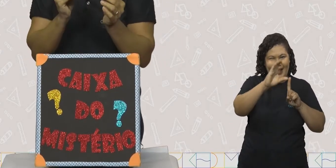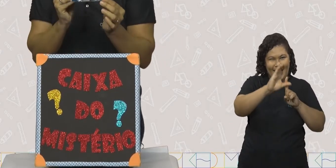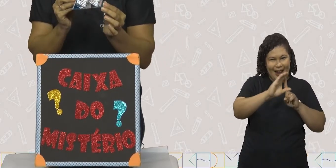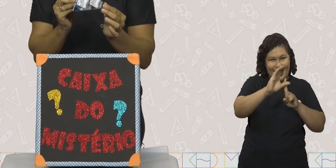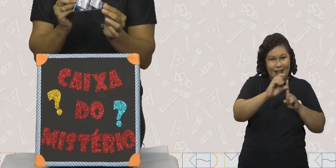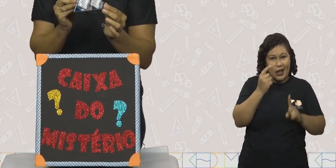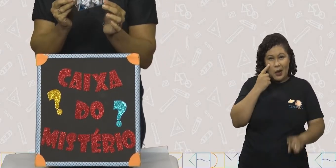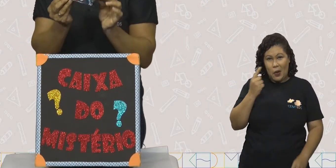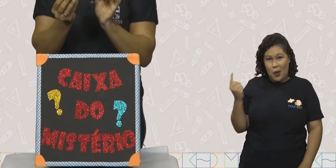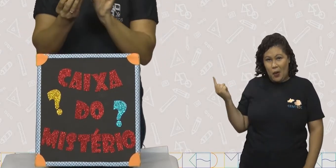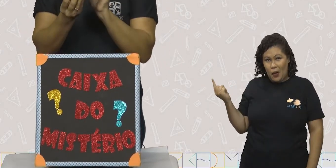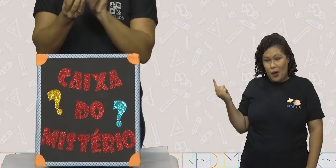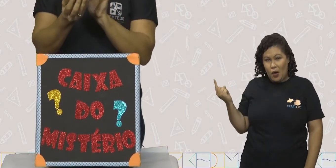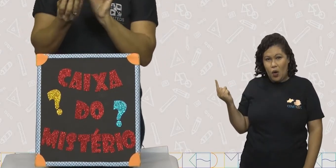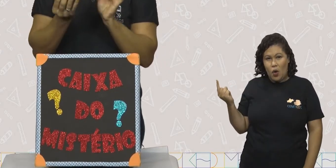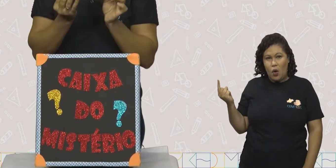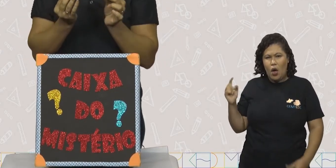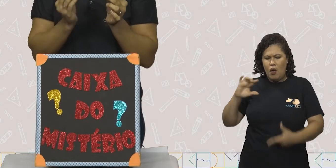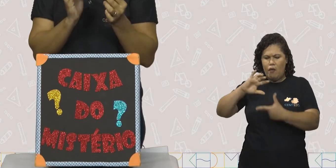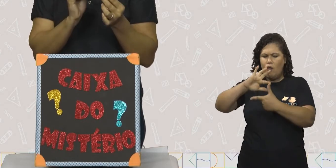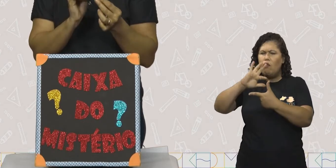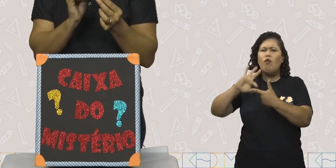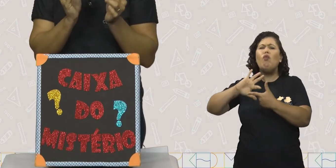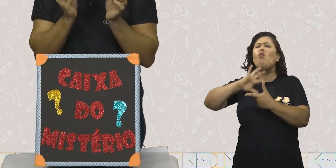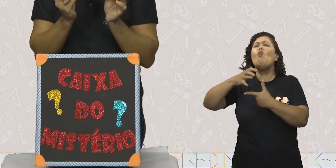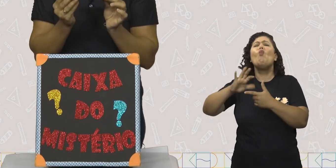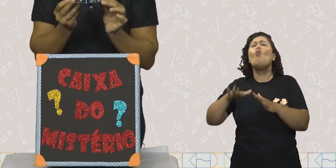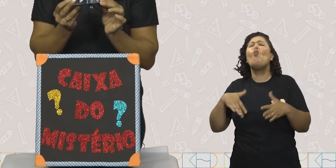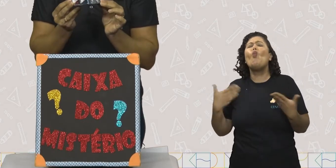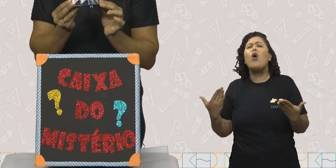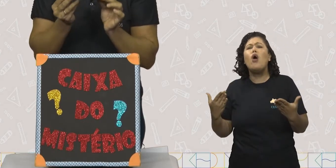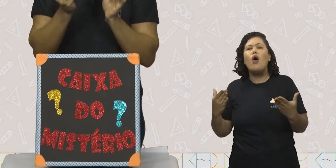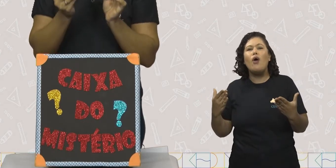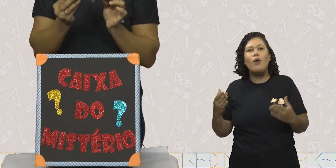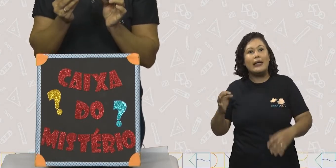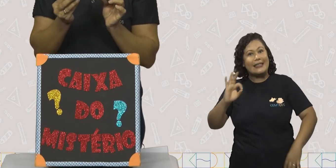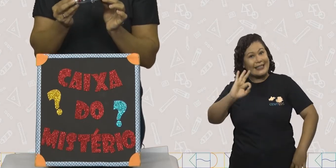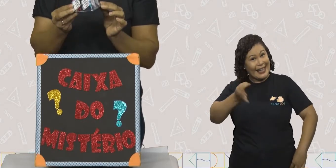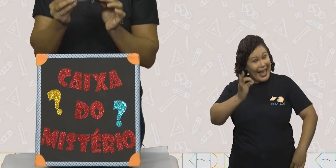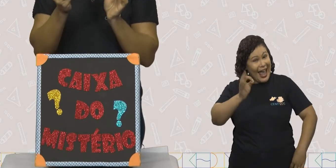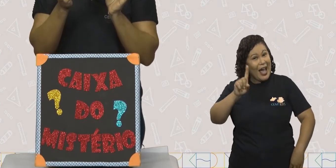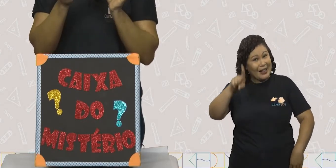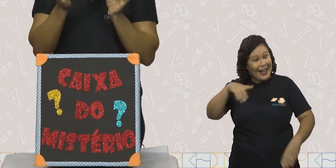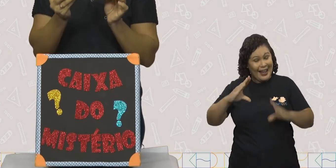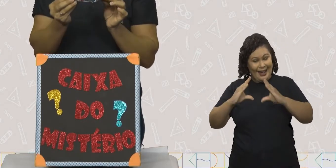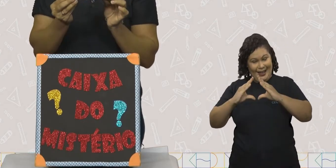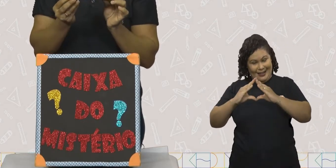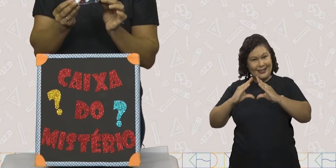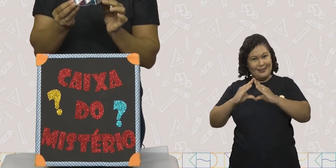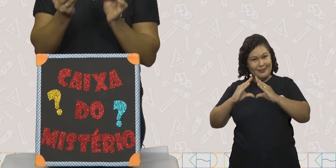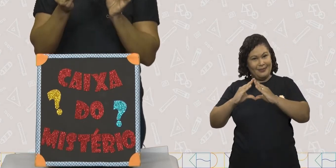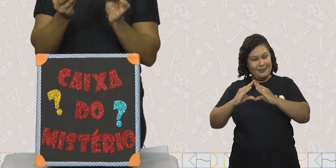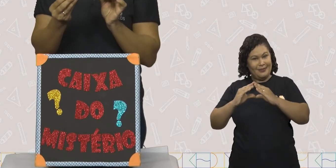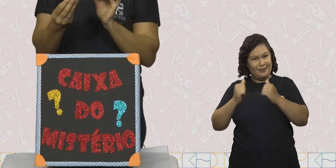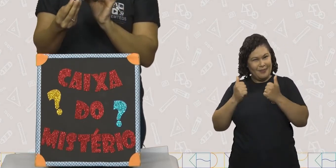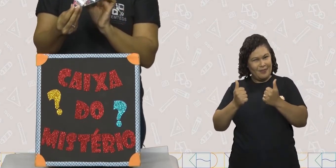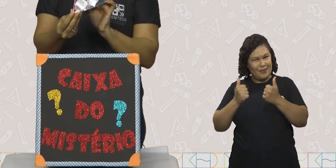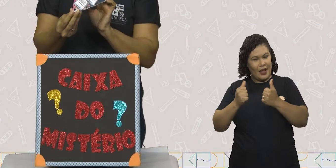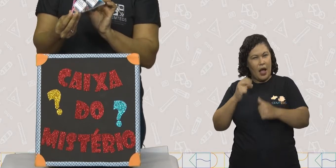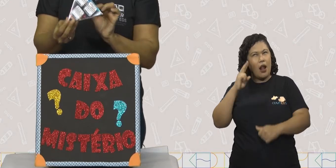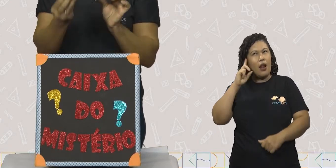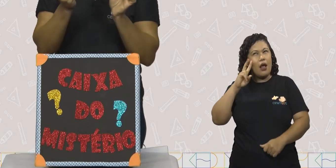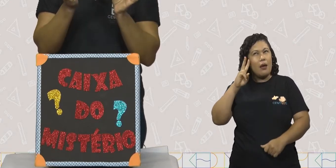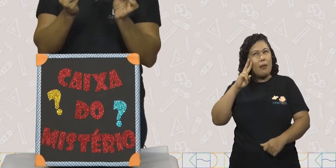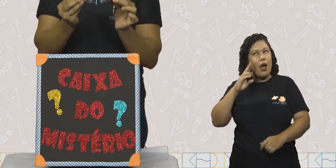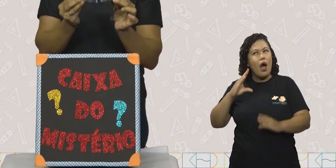um calendário em formato de que mesmo, hein? Isso mesmo, de pirâmide. Então ele